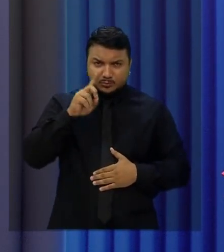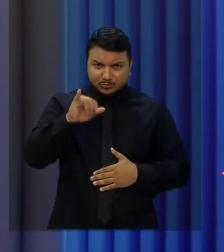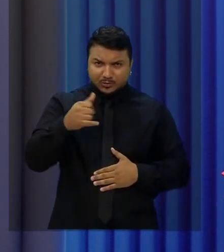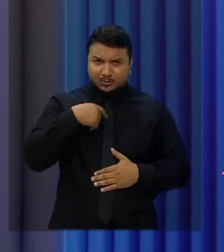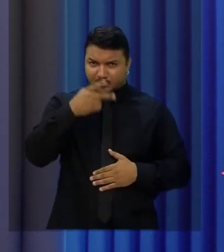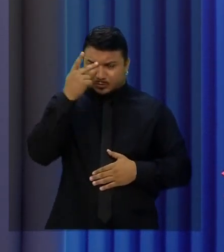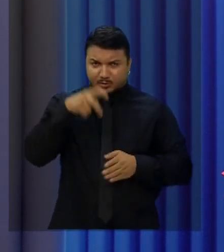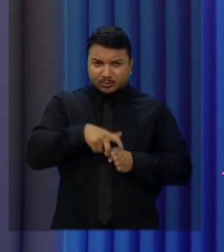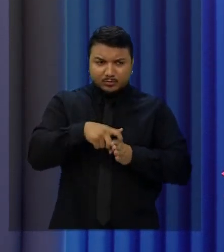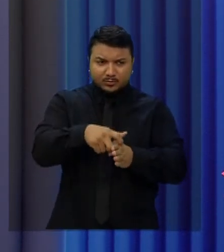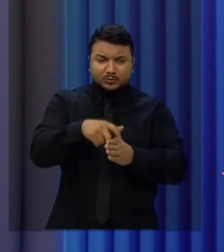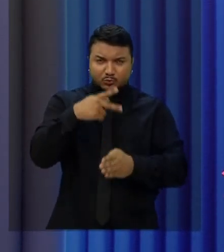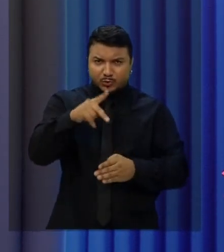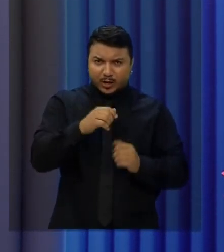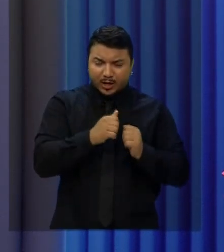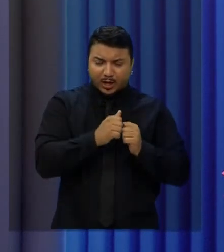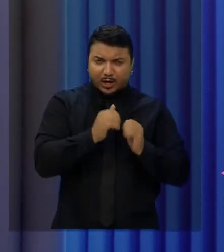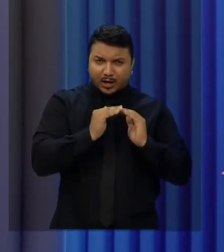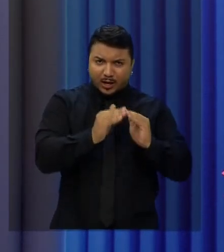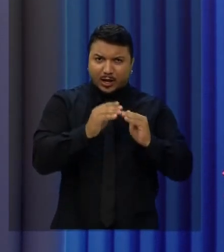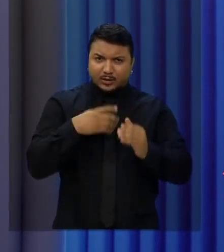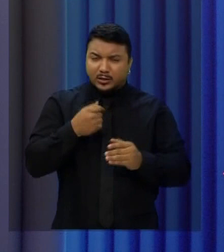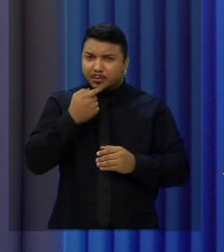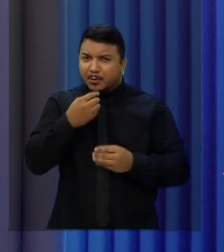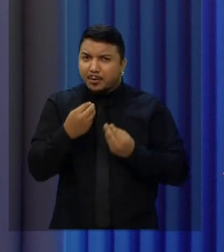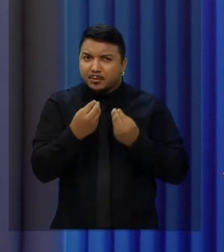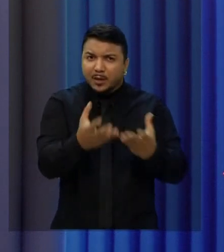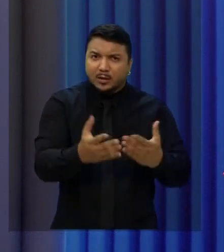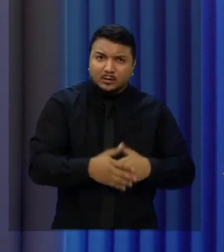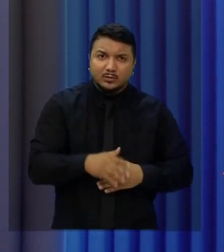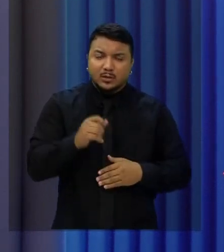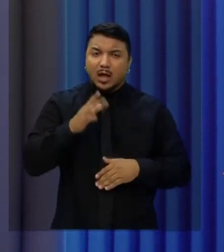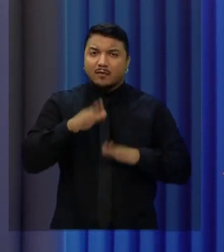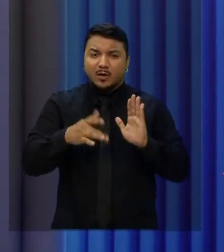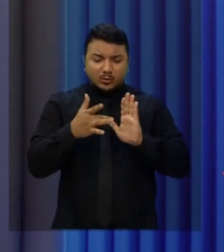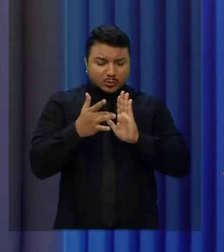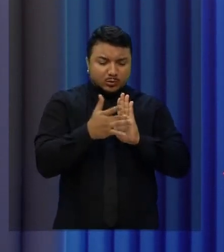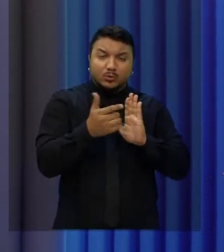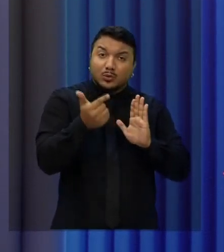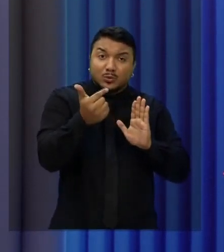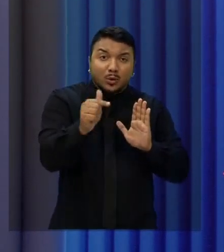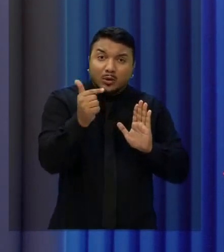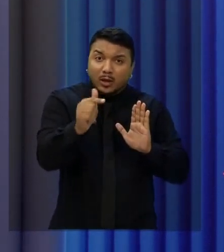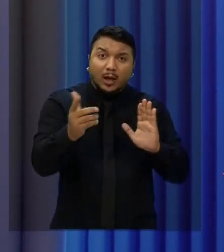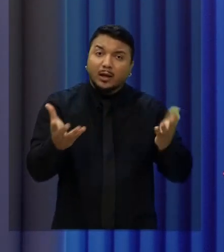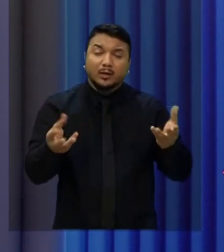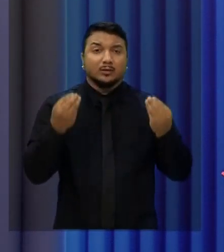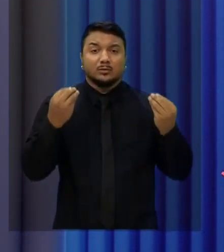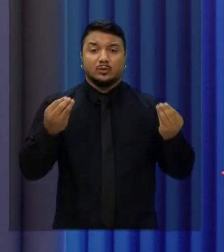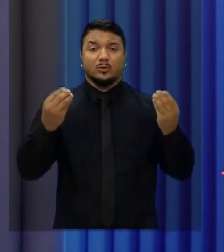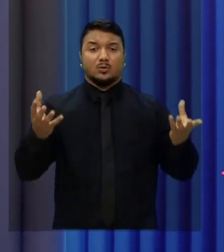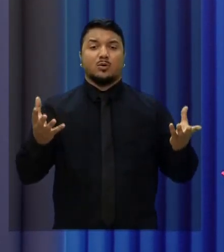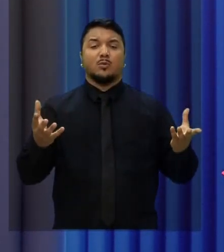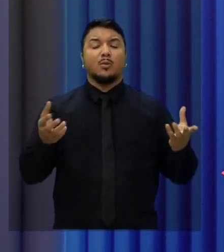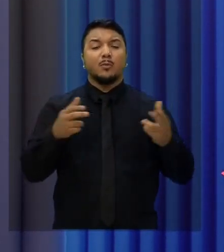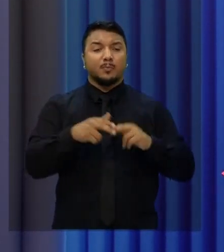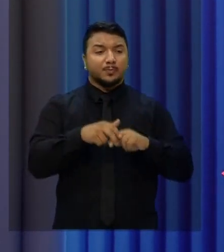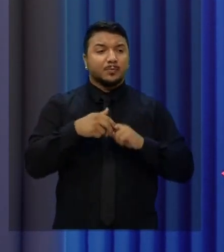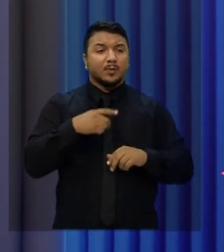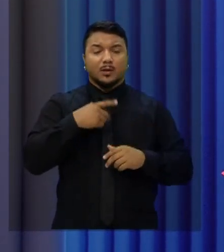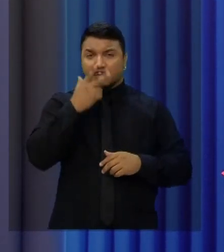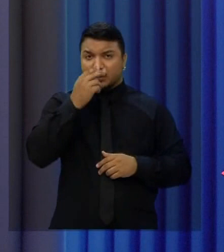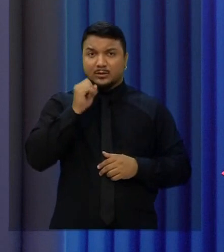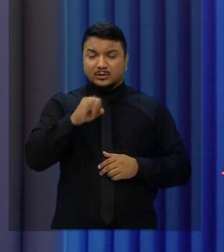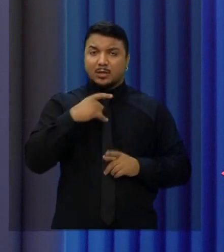esse motociclista chegar na sua casa com esse medicamento? Nem você indo buscar no posto de saúde está encontrando esse medicamento. Então, na boca de